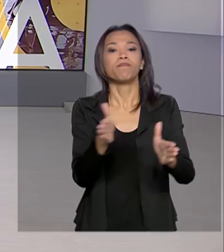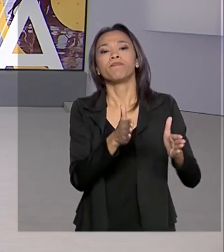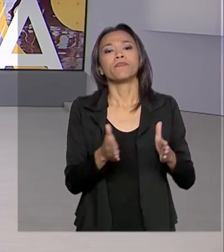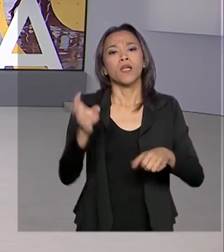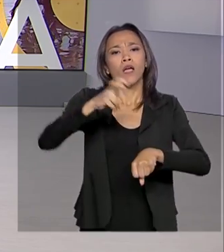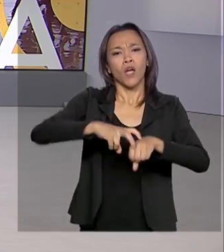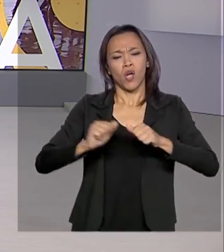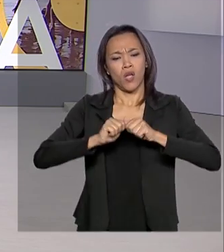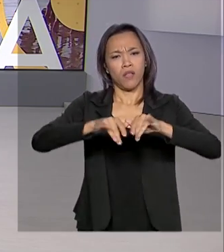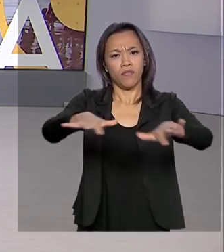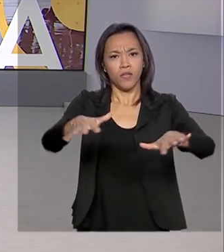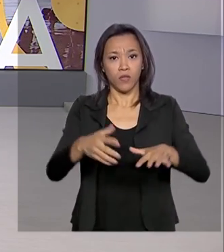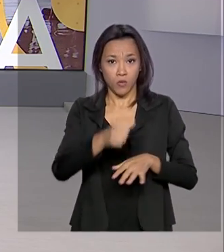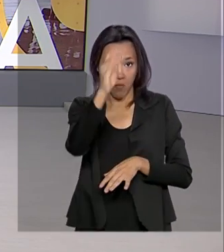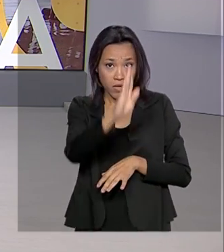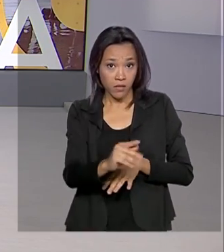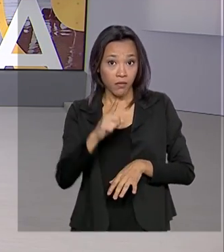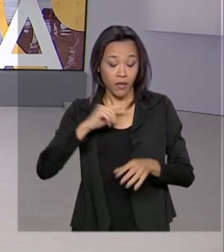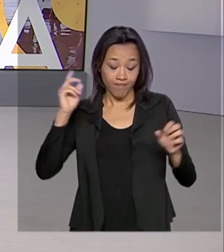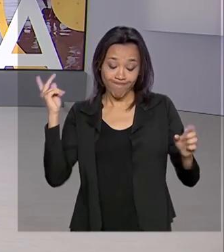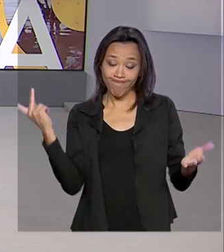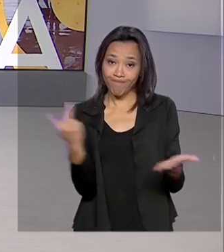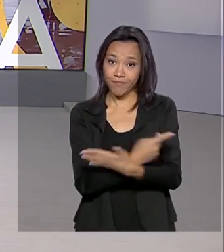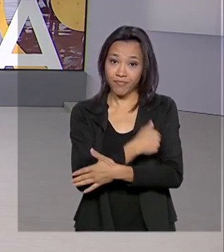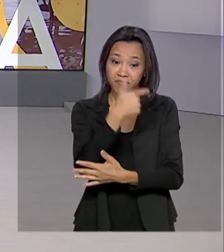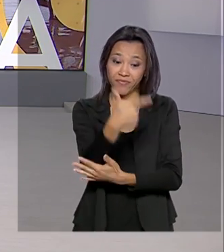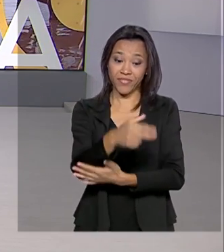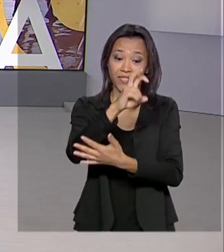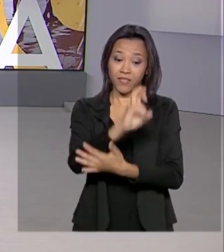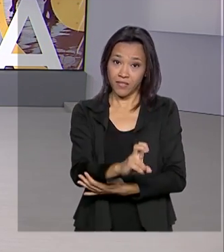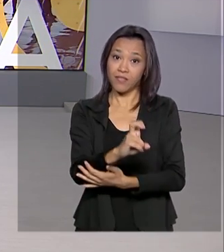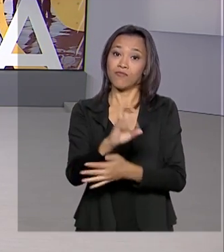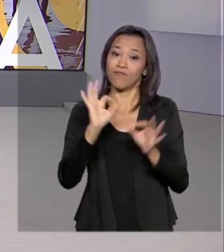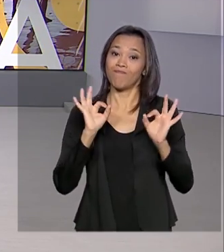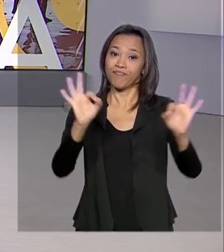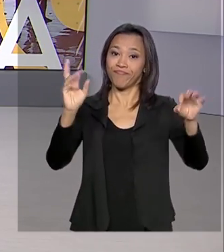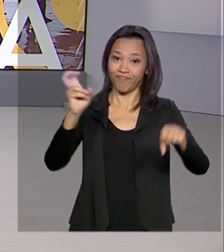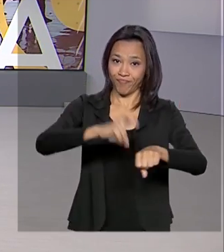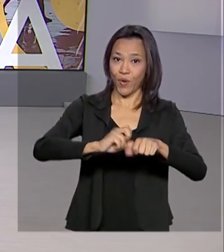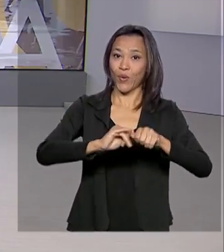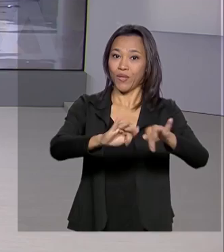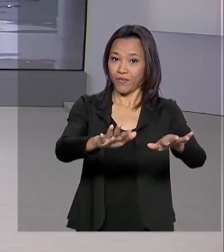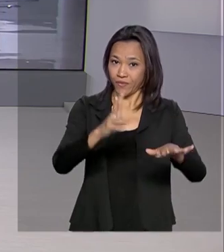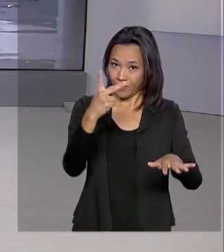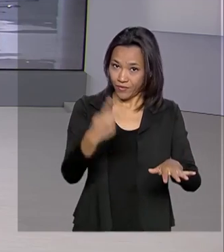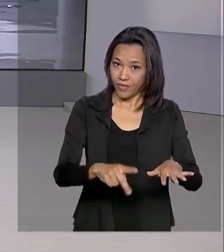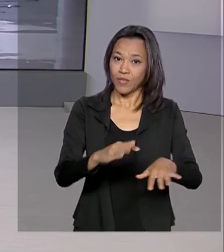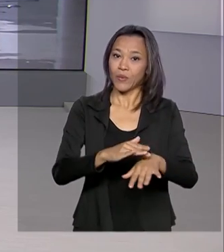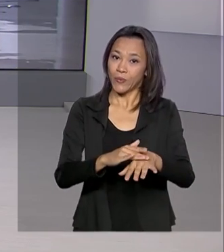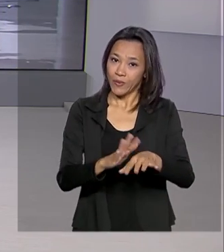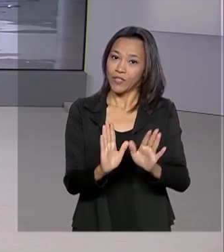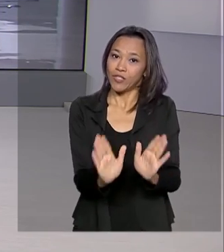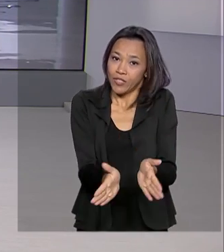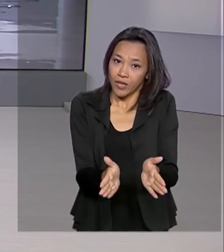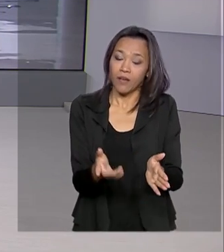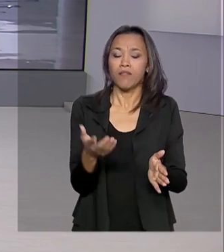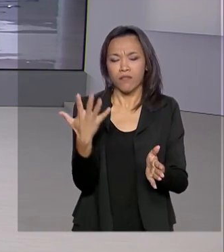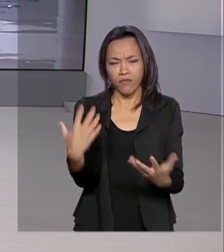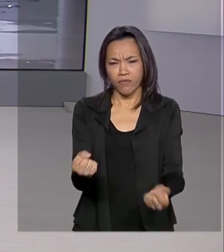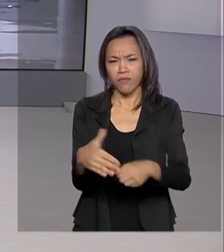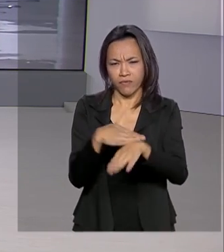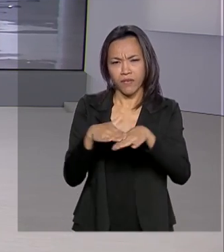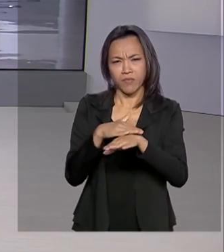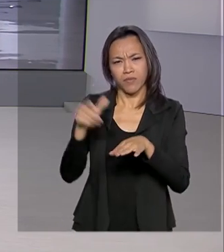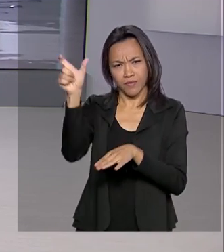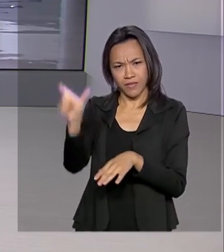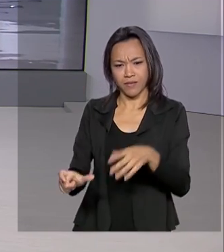Coronavírus. O Brasil tem agora 25 casos confirmados da doença. Vamos falar sobre esse assunto, então, com a repórter Selma Dias. Oi,